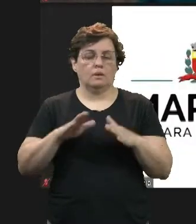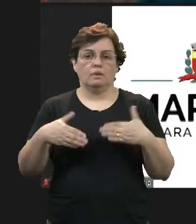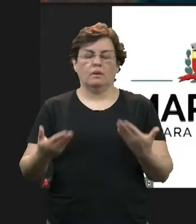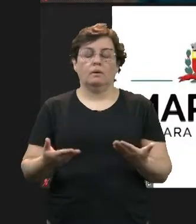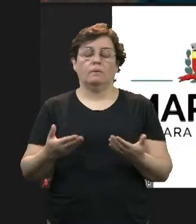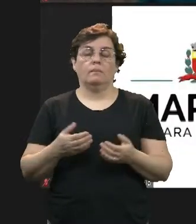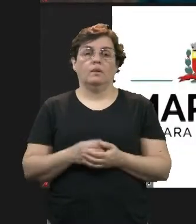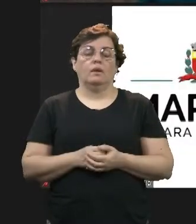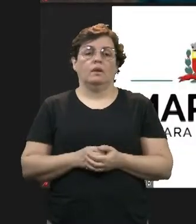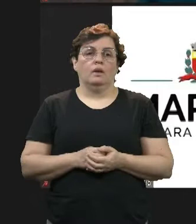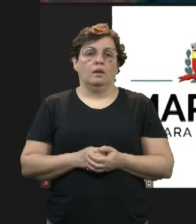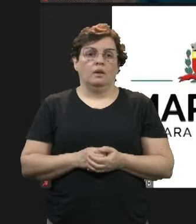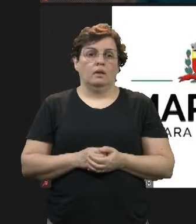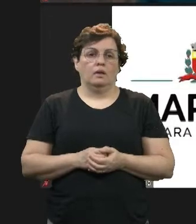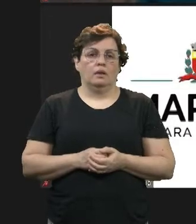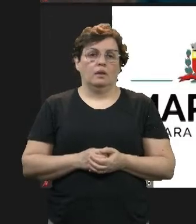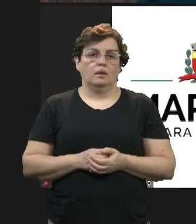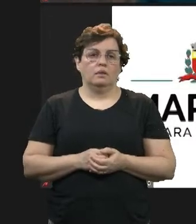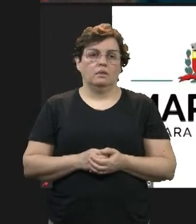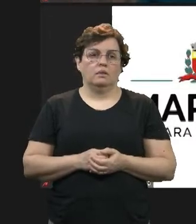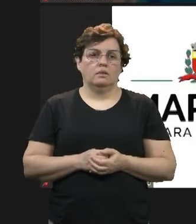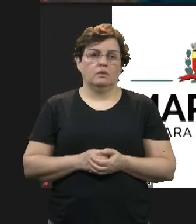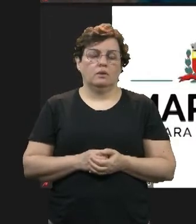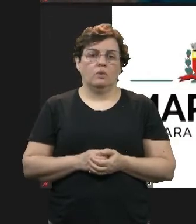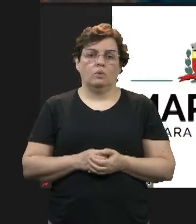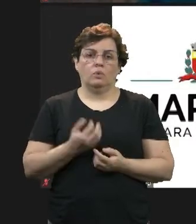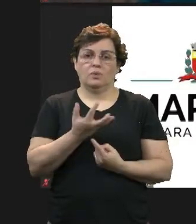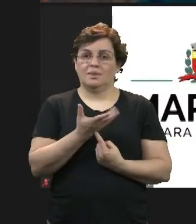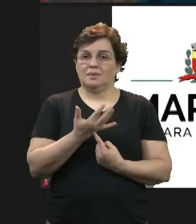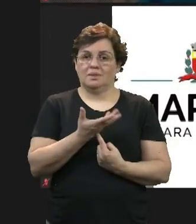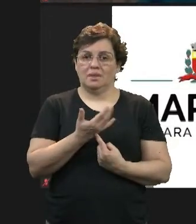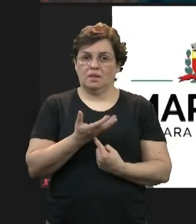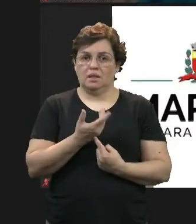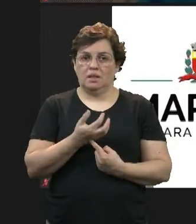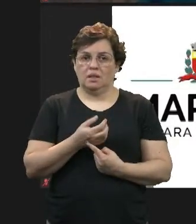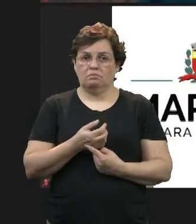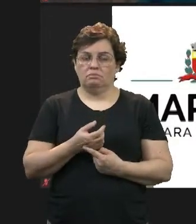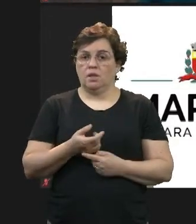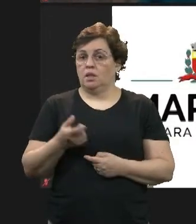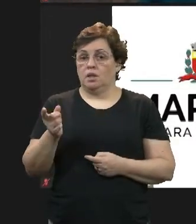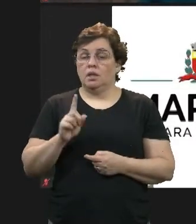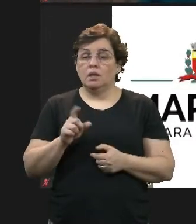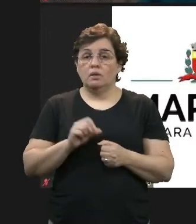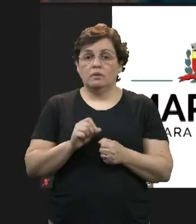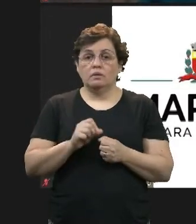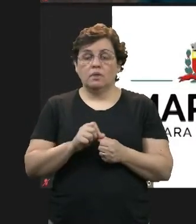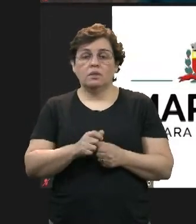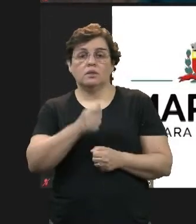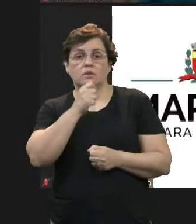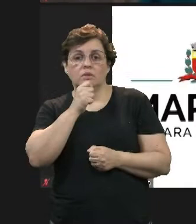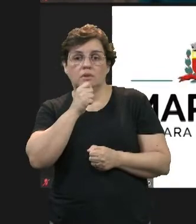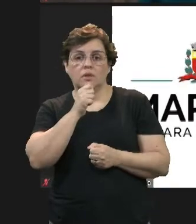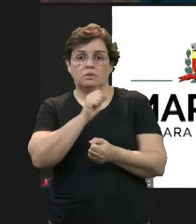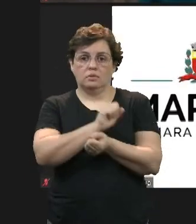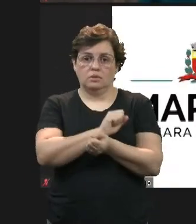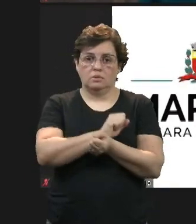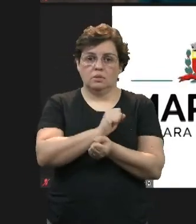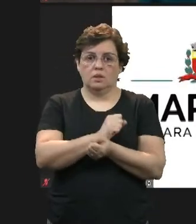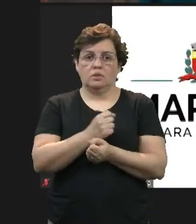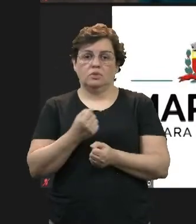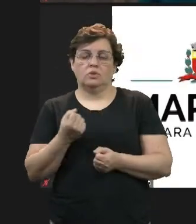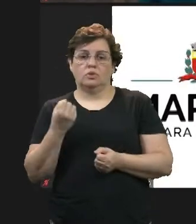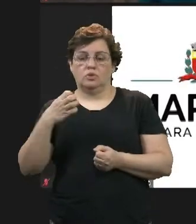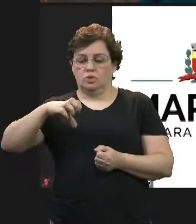um tem sua regra. a princípio, Santander ainda não está operando com a carência de 90 dias, mas isso levaria para o banco e há